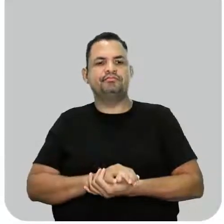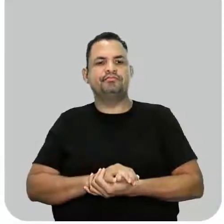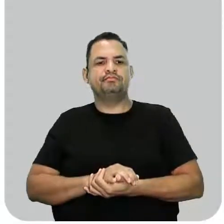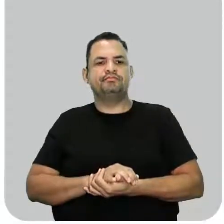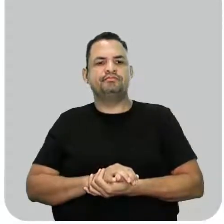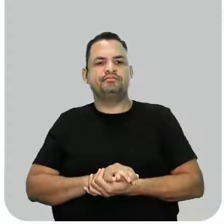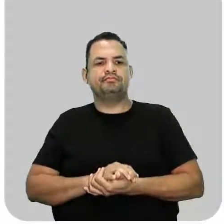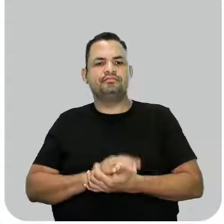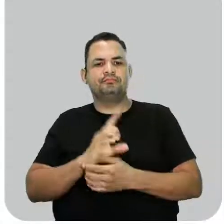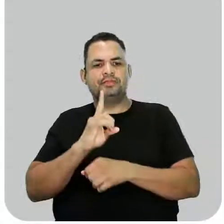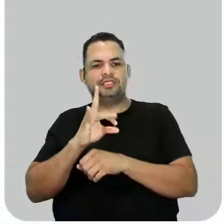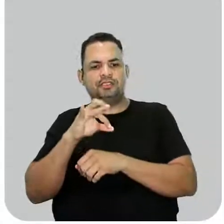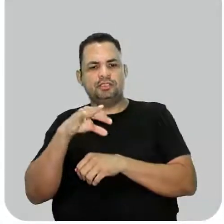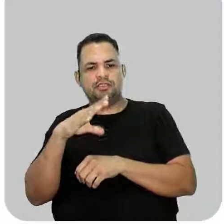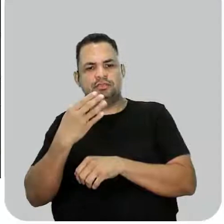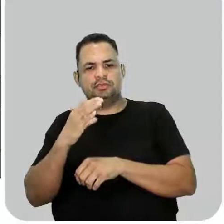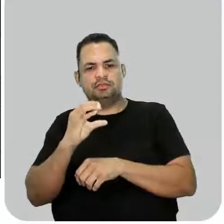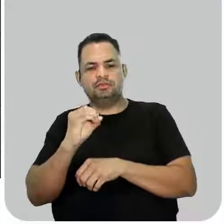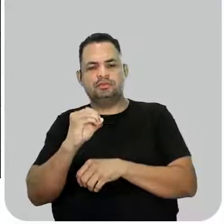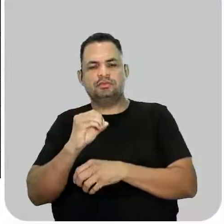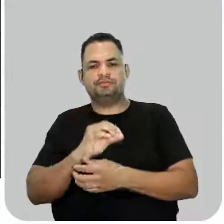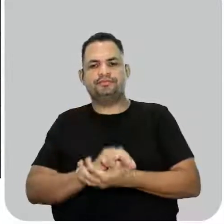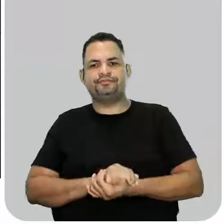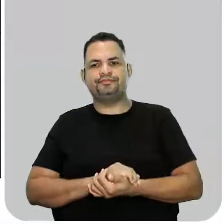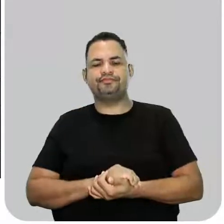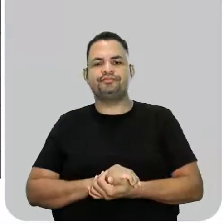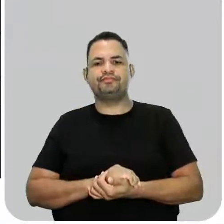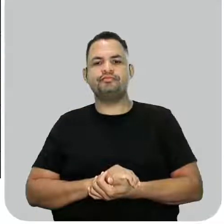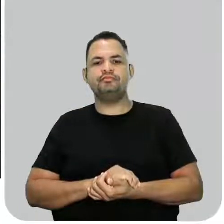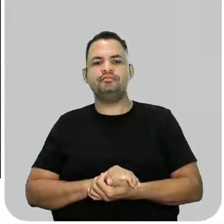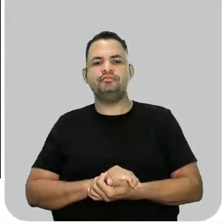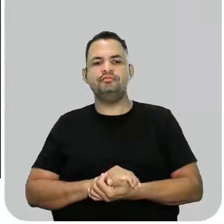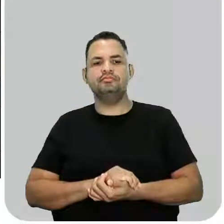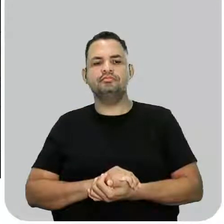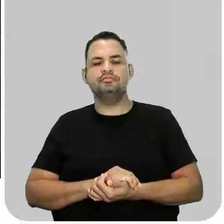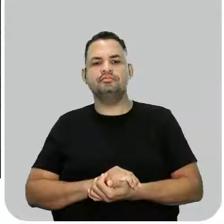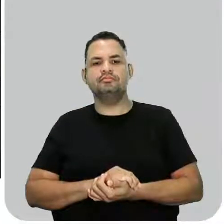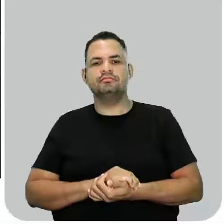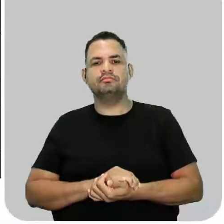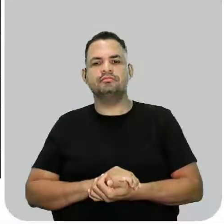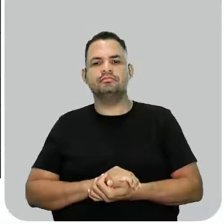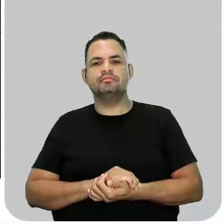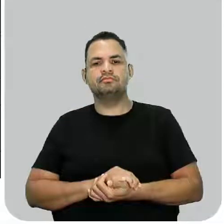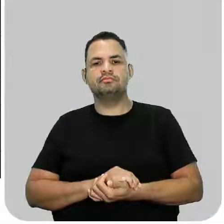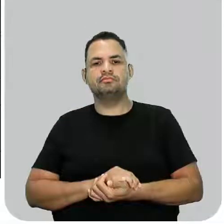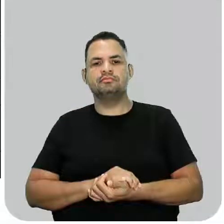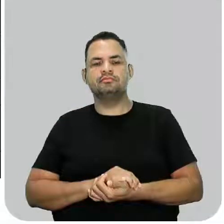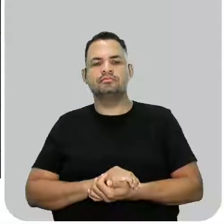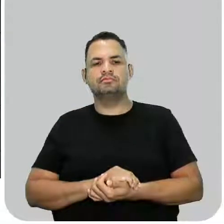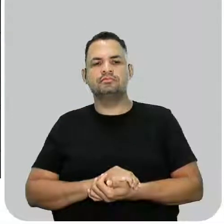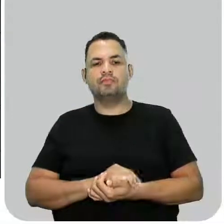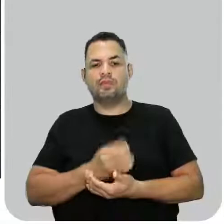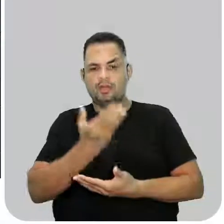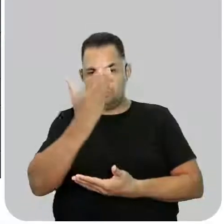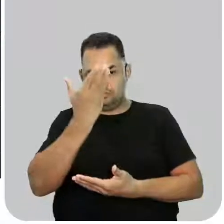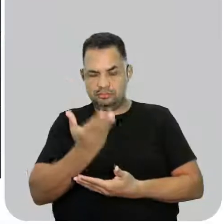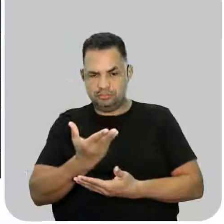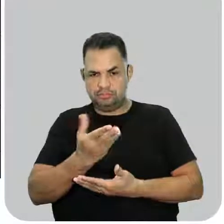e a letra E, destilação. Vamos aqui olhar. Ele quer saber qual dessas